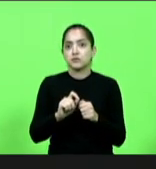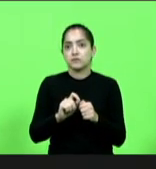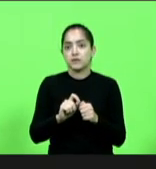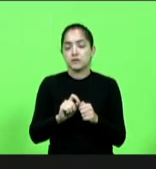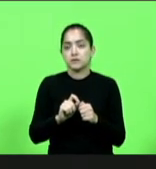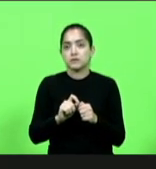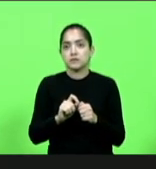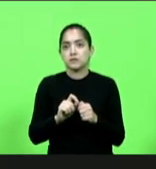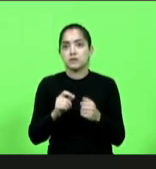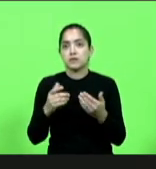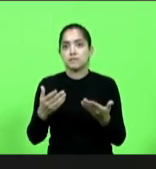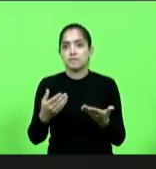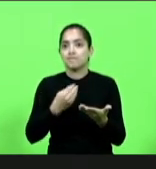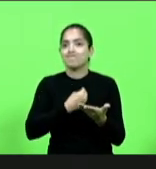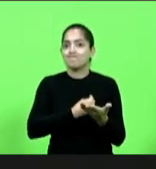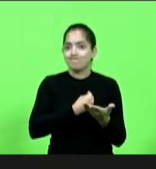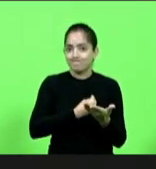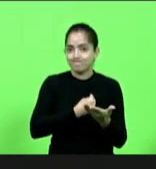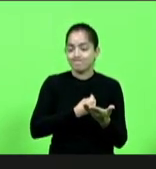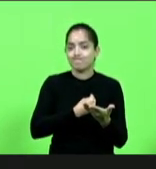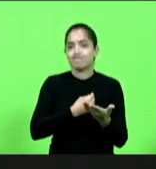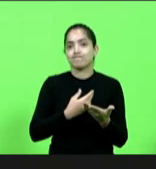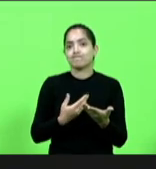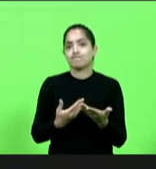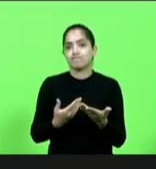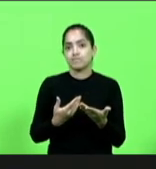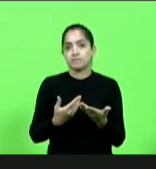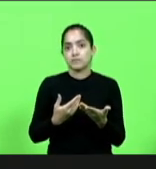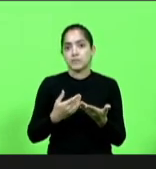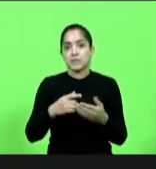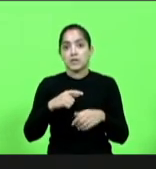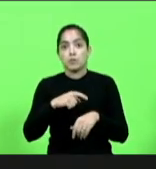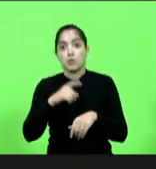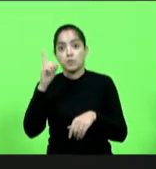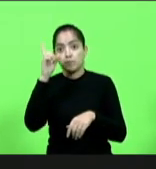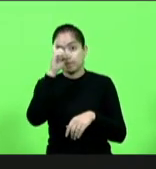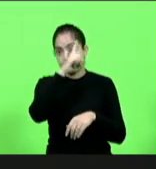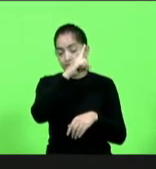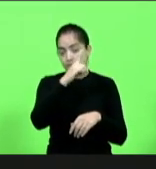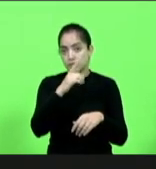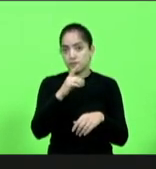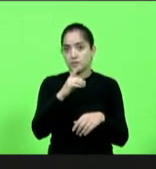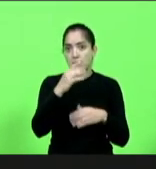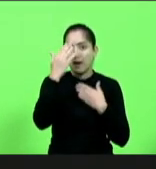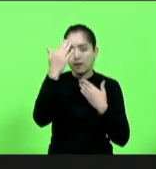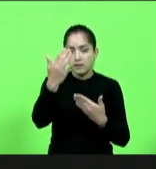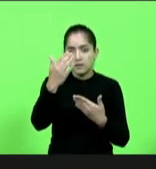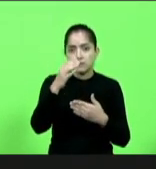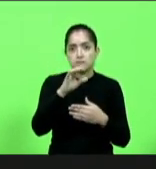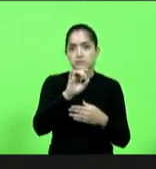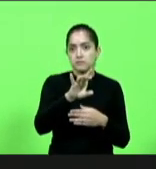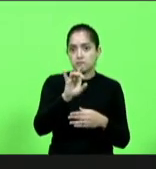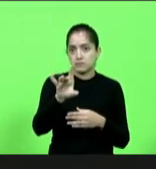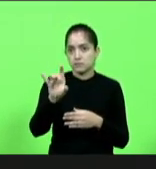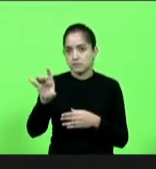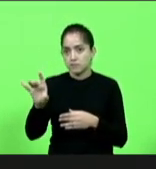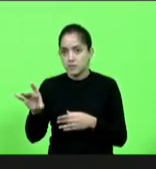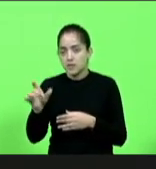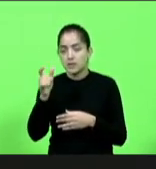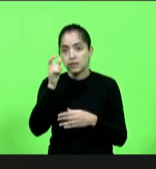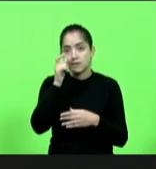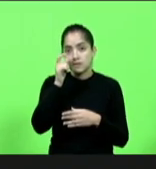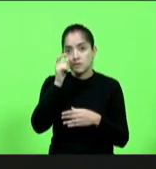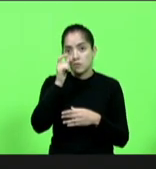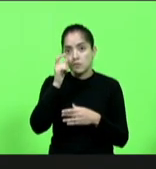vivemos tempos difíceis e quero agradecer aqui a cada uma das pessoas que nos acompanham